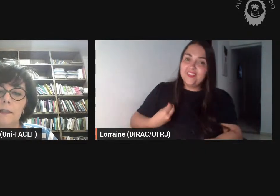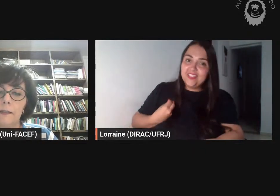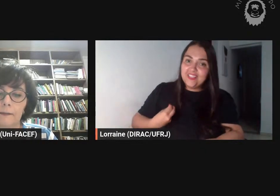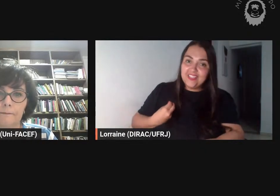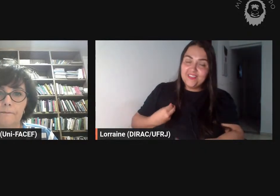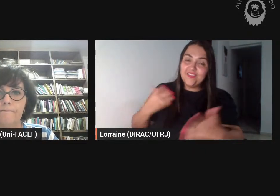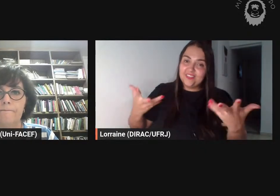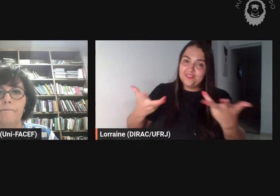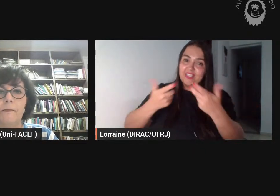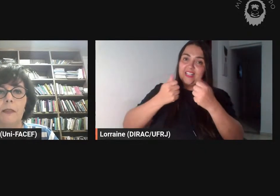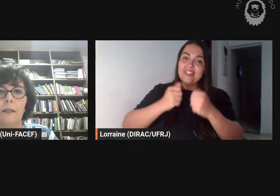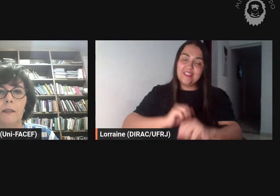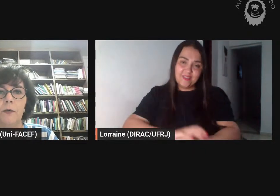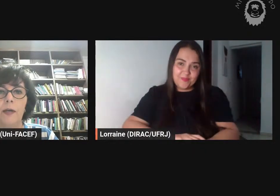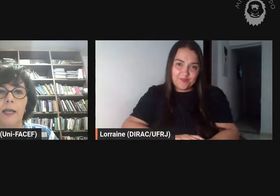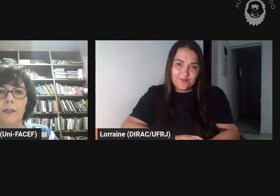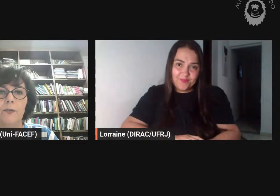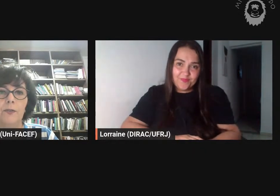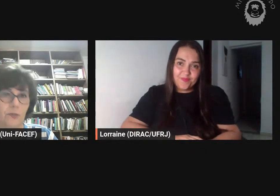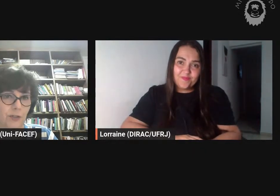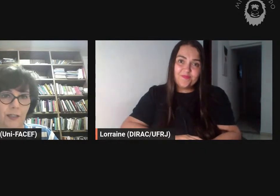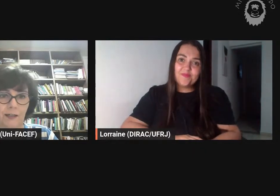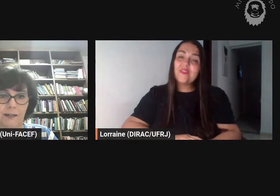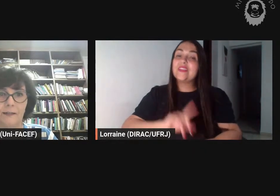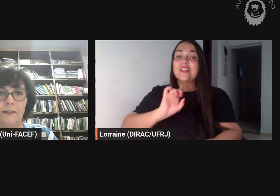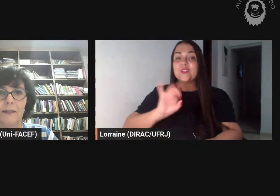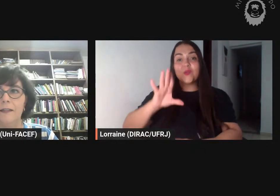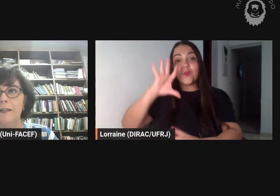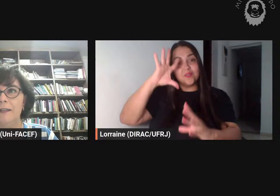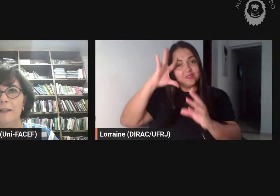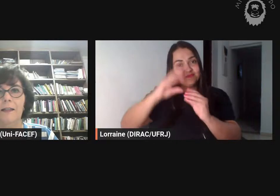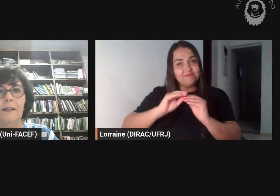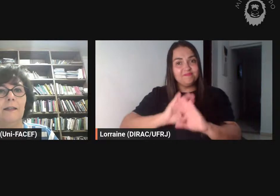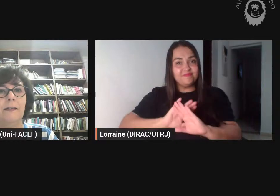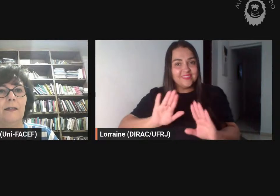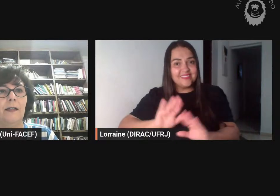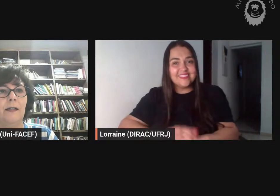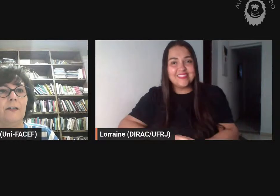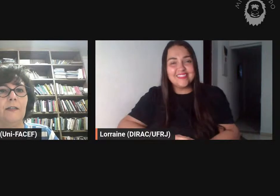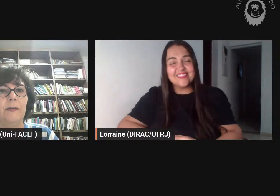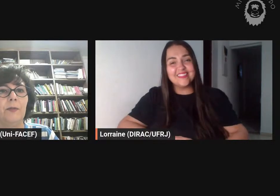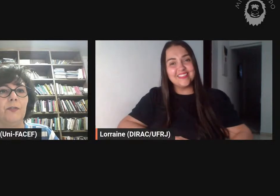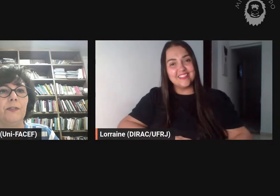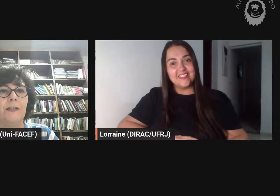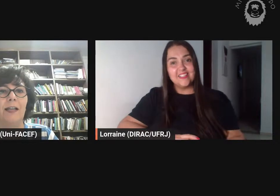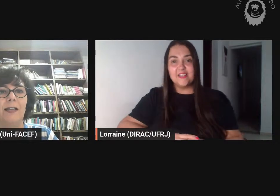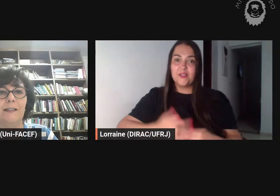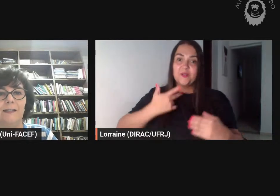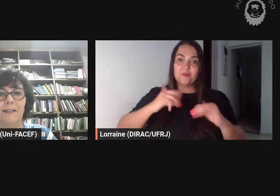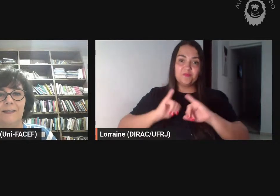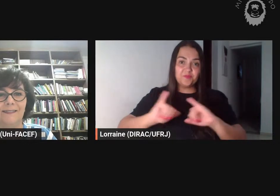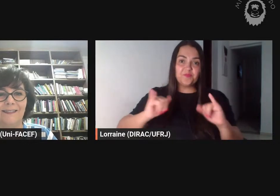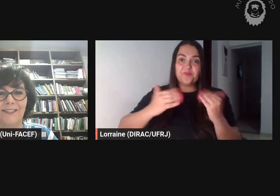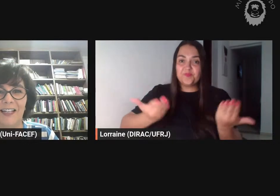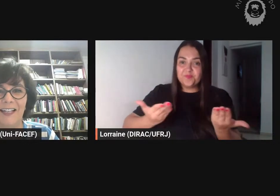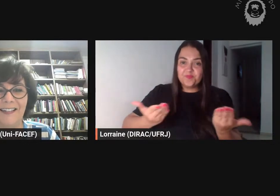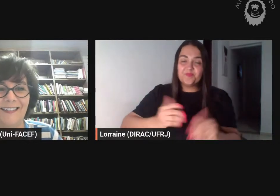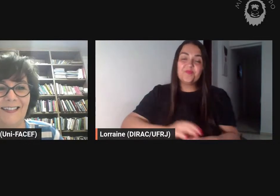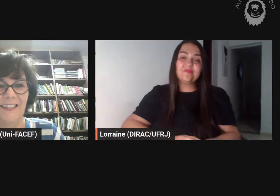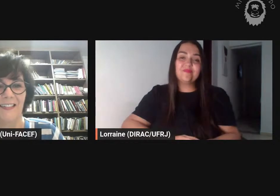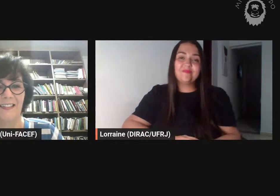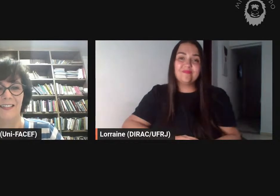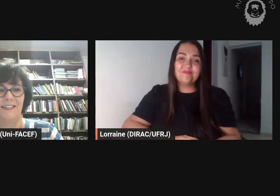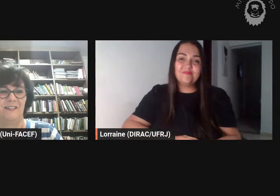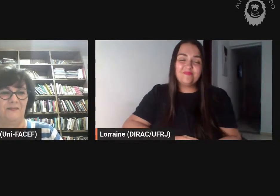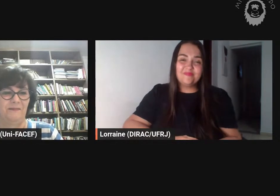enriquecida então é isso que eu tinha a dizer para vocês não é